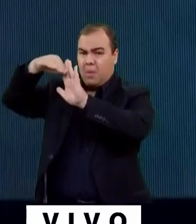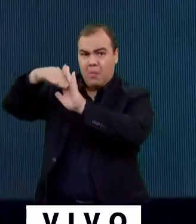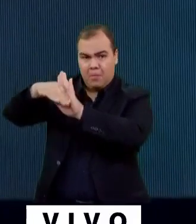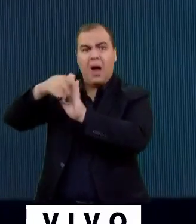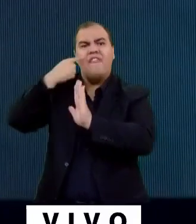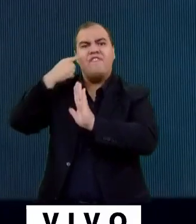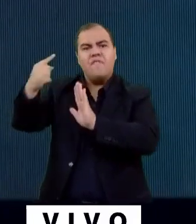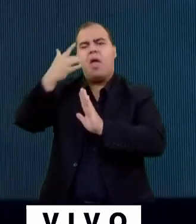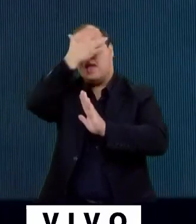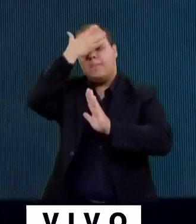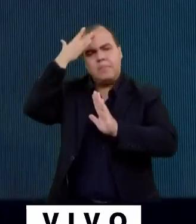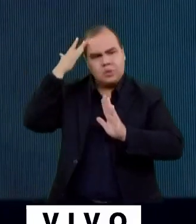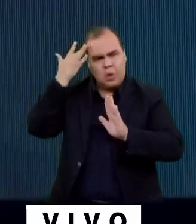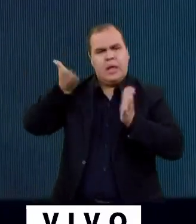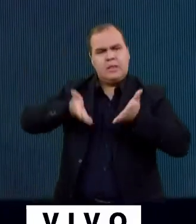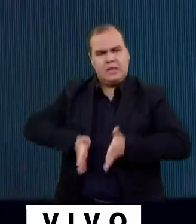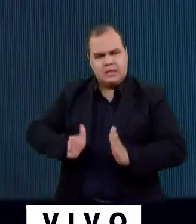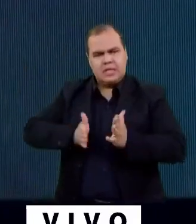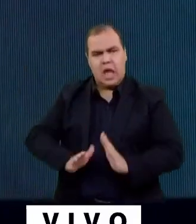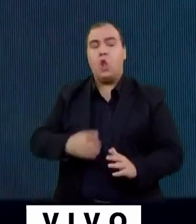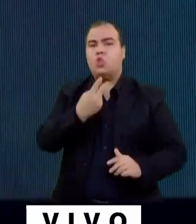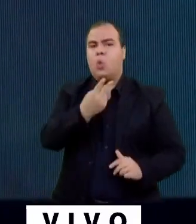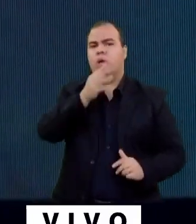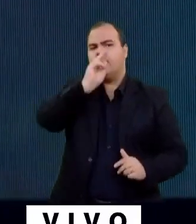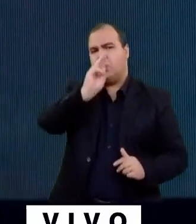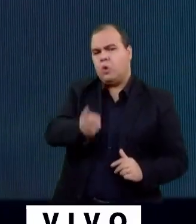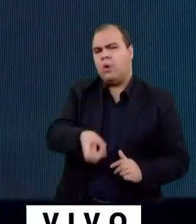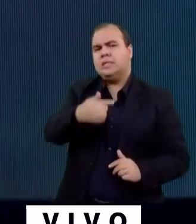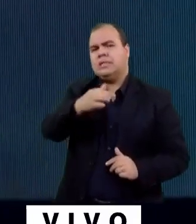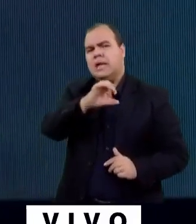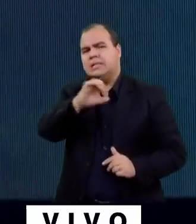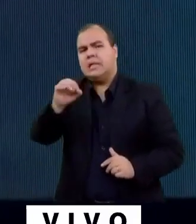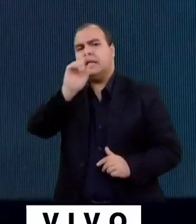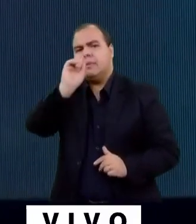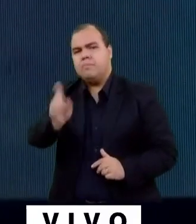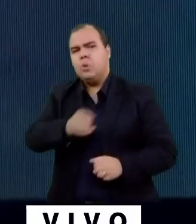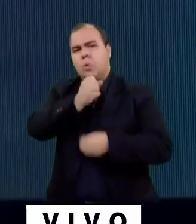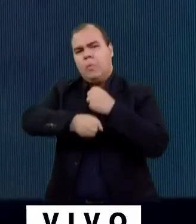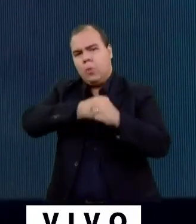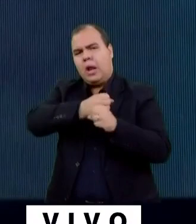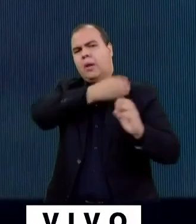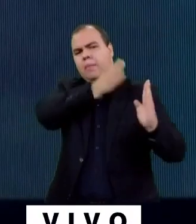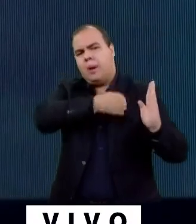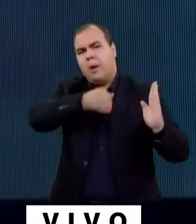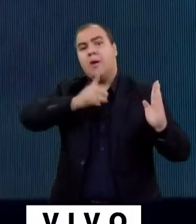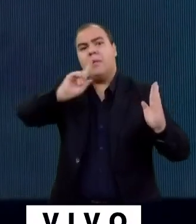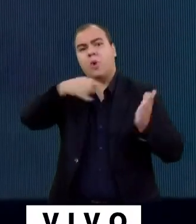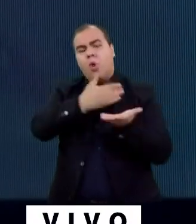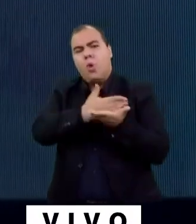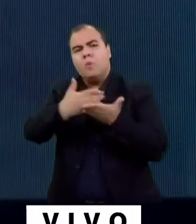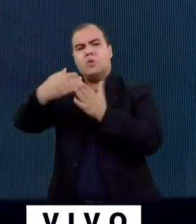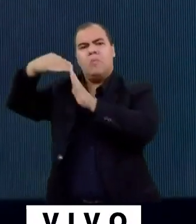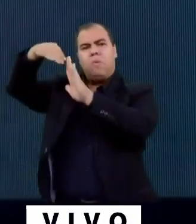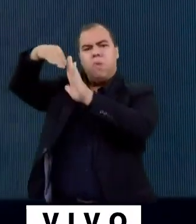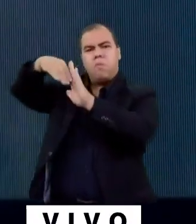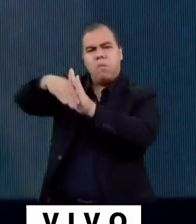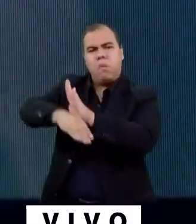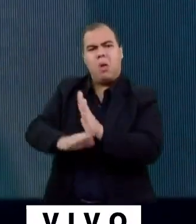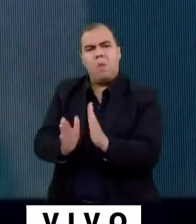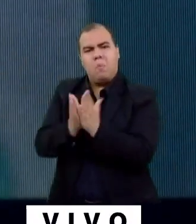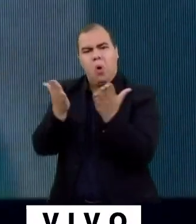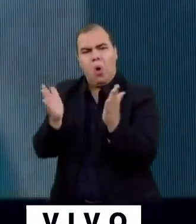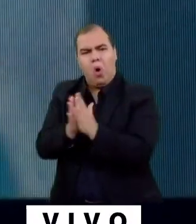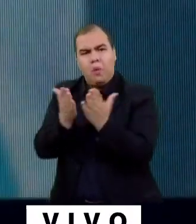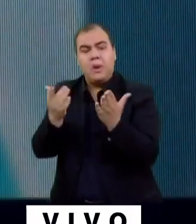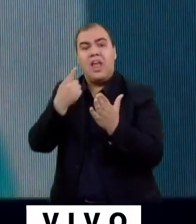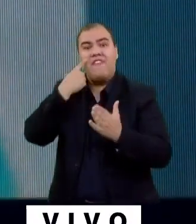nascendo 2,7 milhões de pessoas por ano, nós começamos a empobrecer. E nos últimos 11 anos, 3